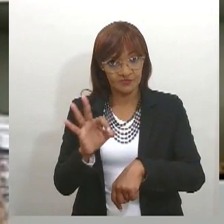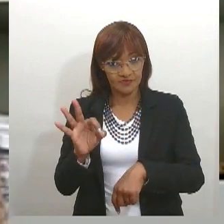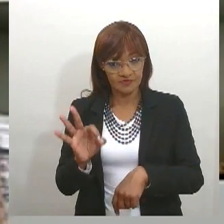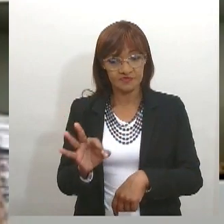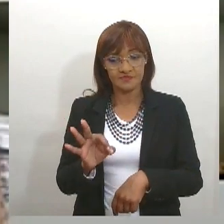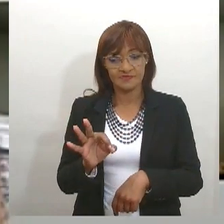celebração. Muito obrigado. Obrigado. Obrigado. Obrigado.